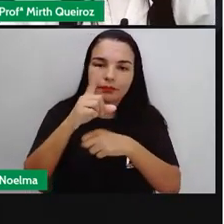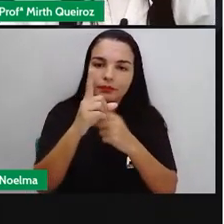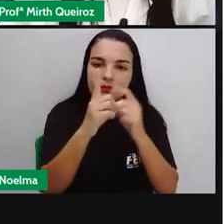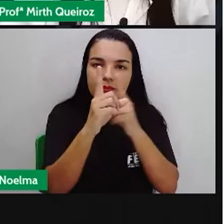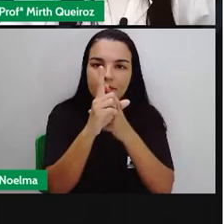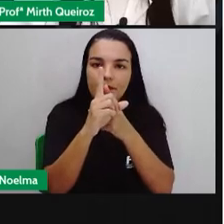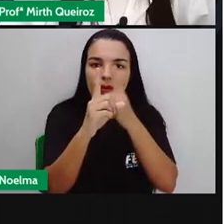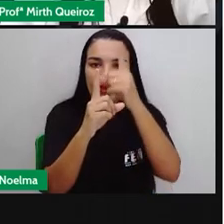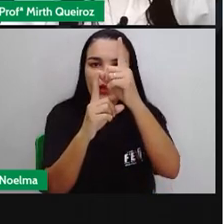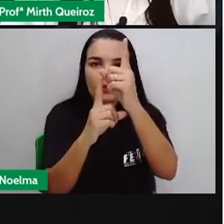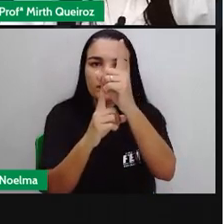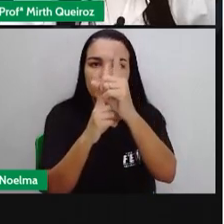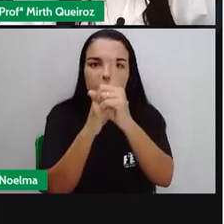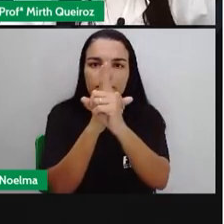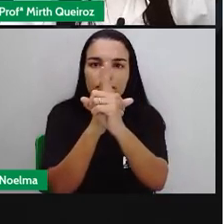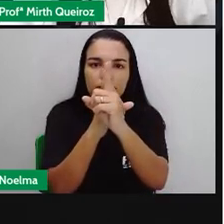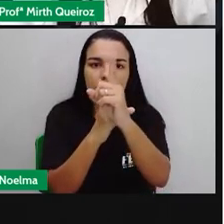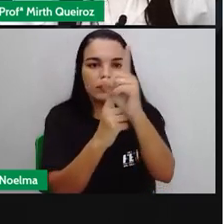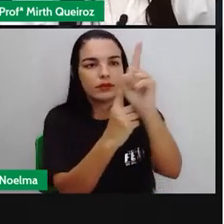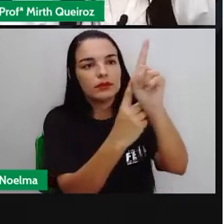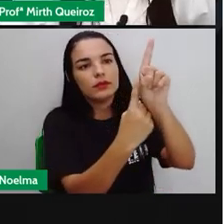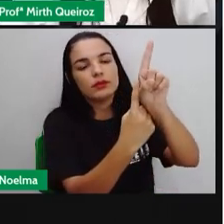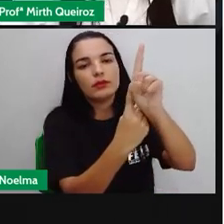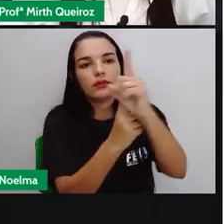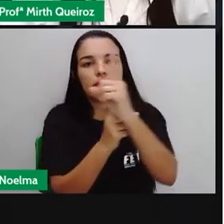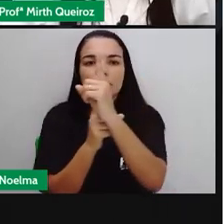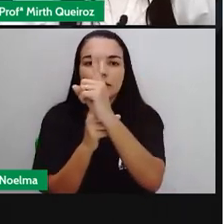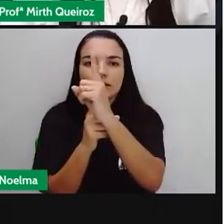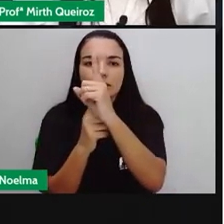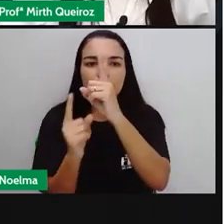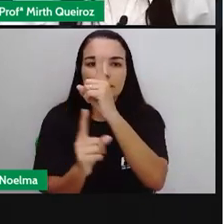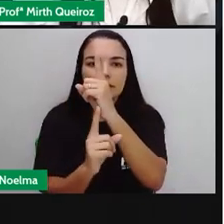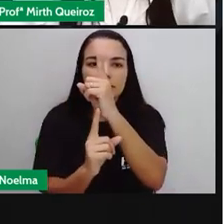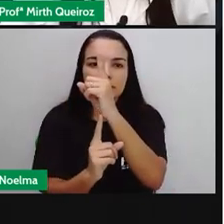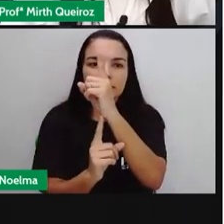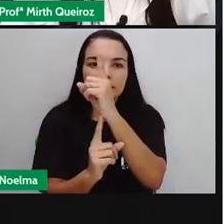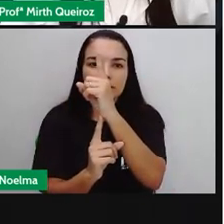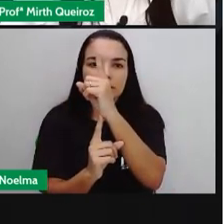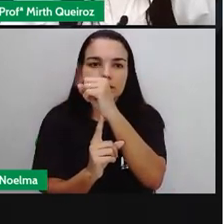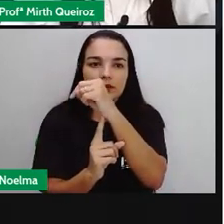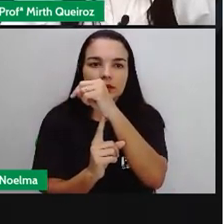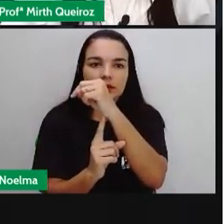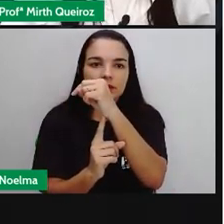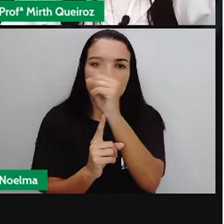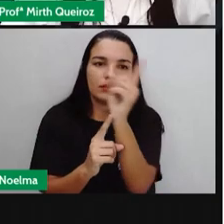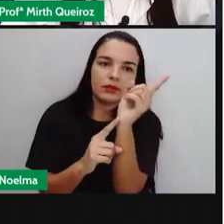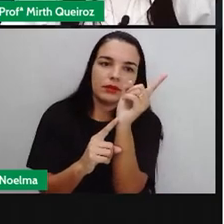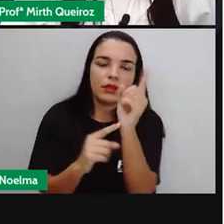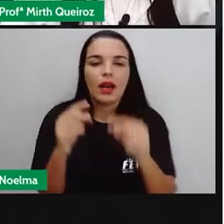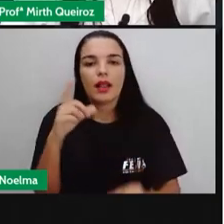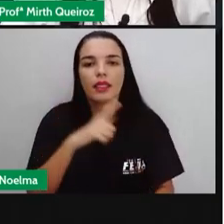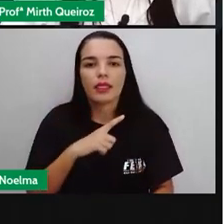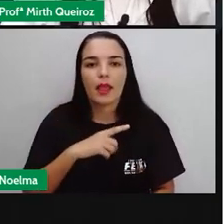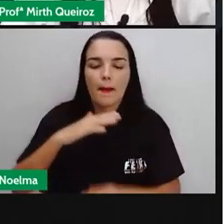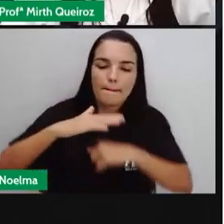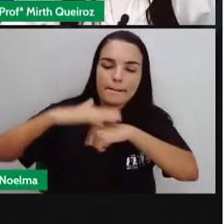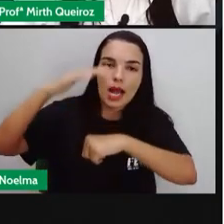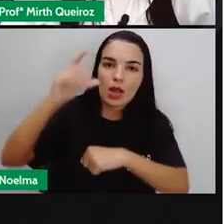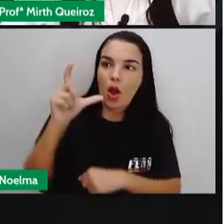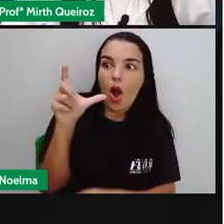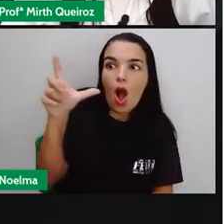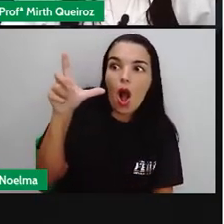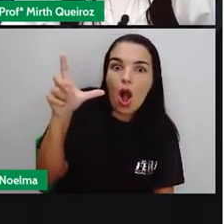menor Indica A hora O ponteiro maior Indica Os minutos E esse